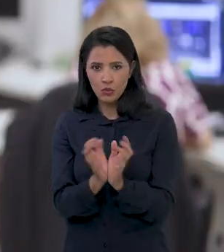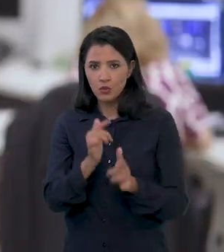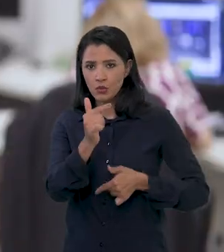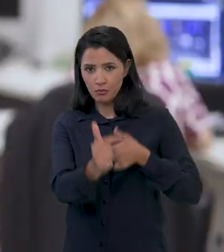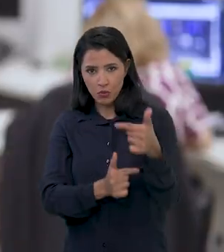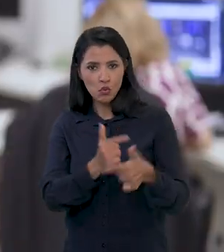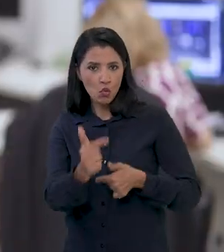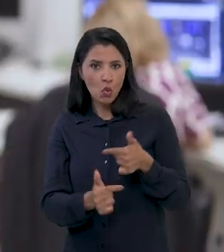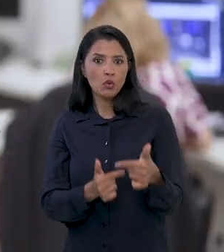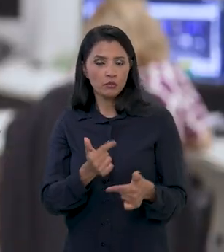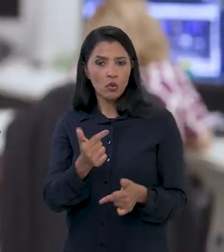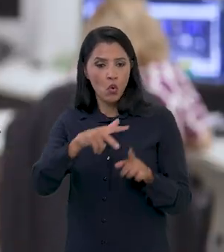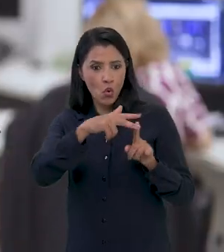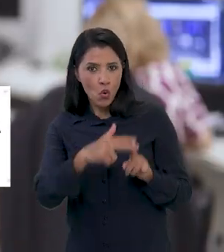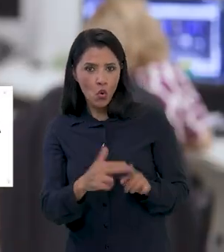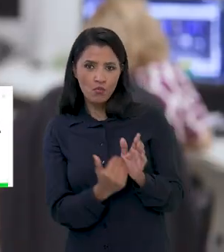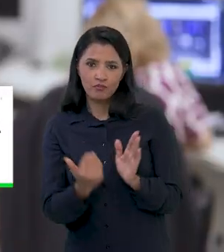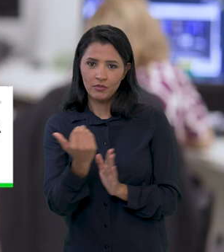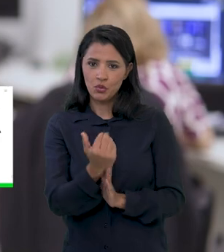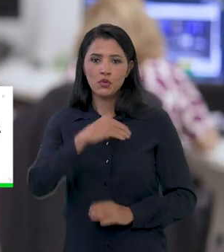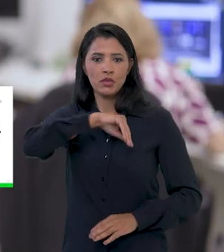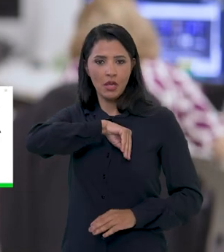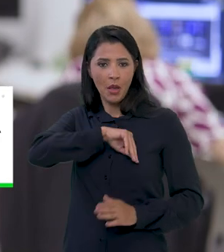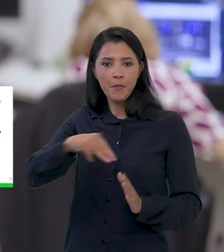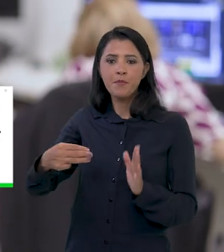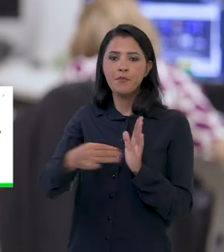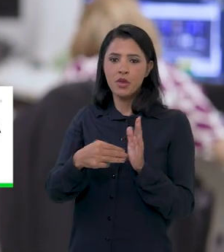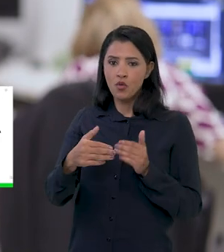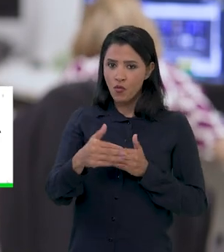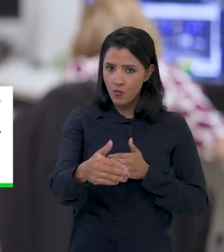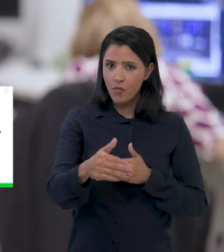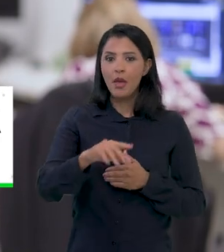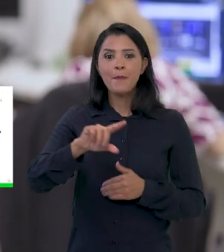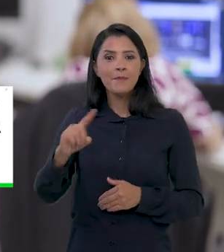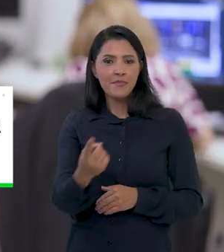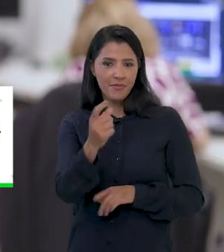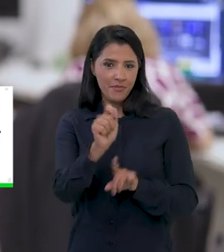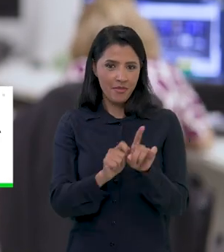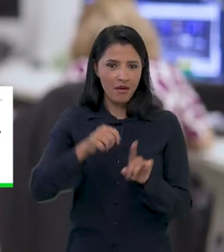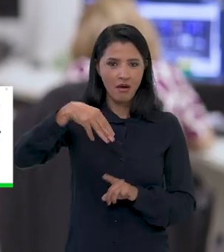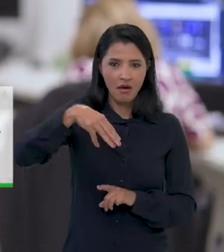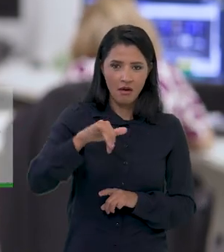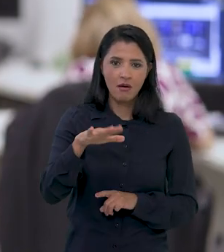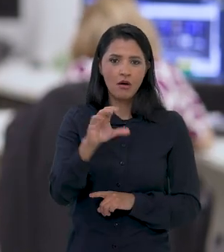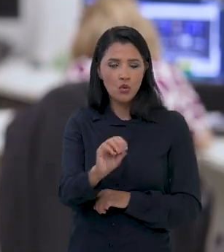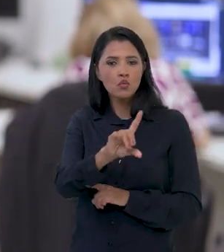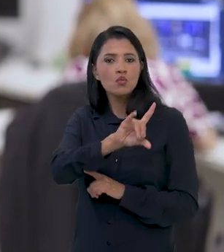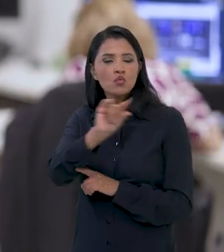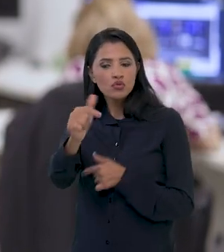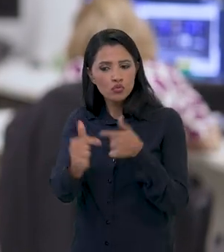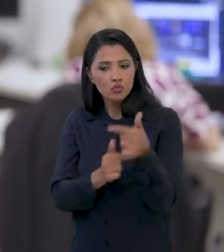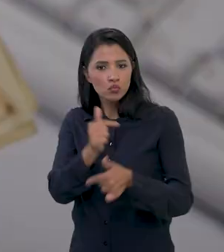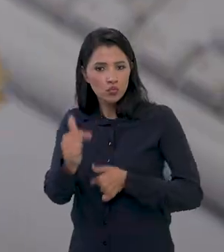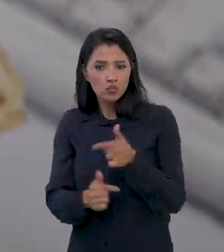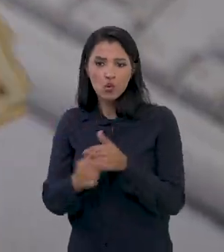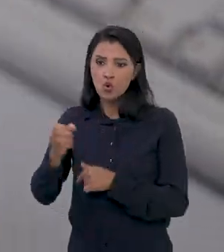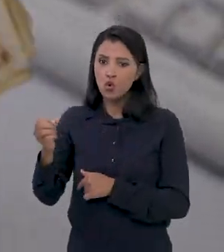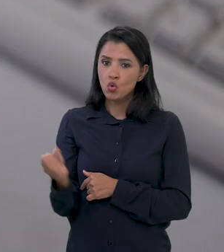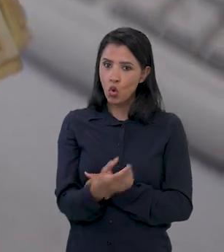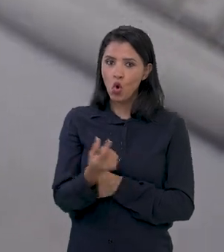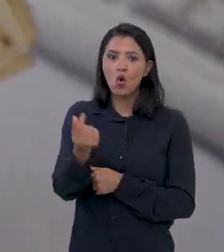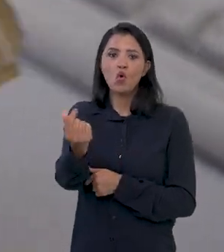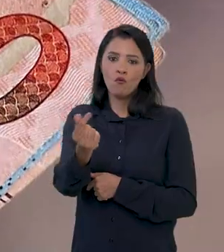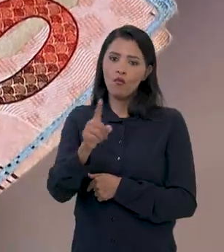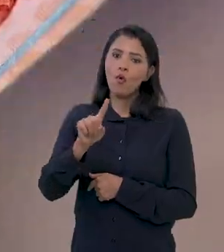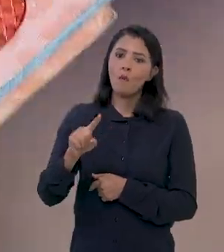da classe trabalhadora. O reajuste do salário mínimo passa a valer a partir deste 1º de maio, Dia do Trabalhador. O